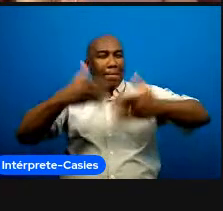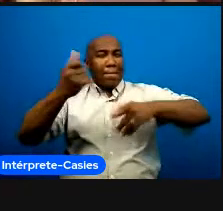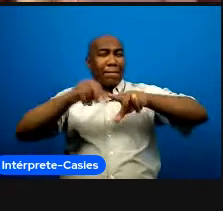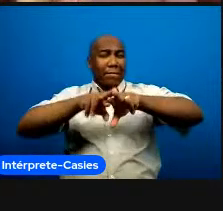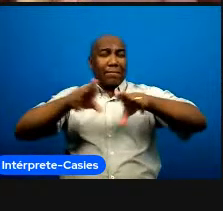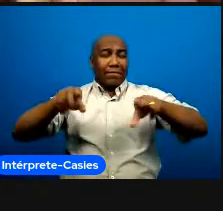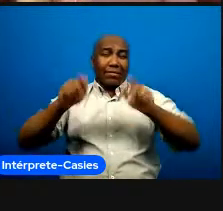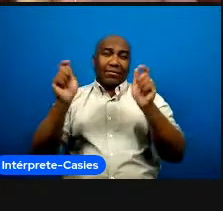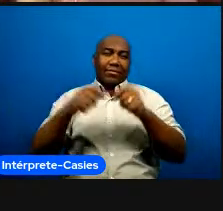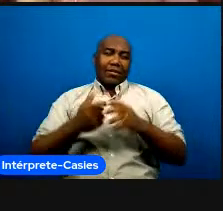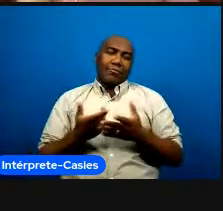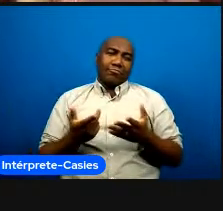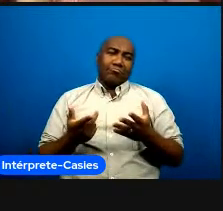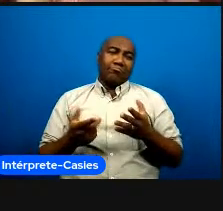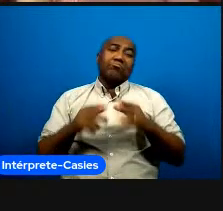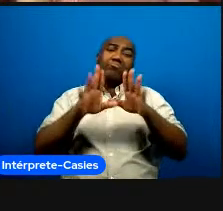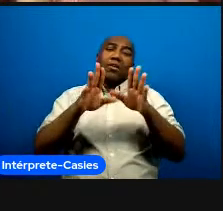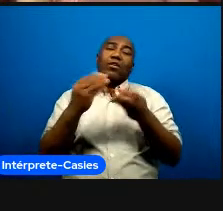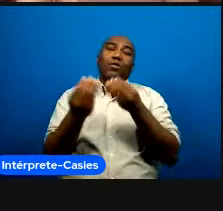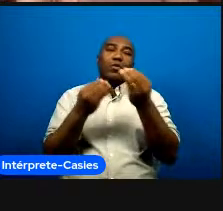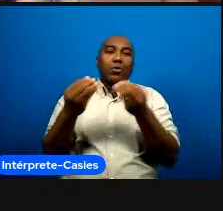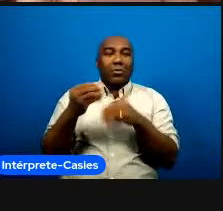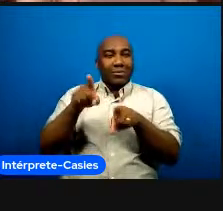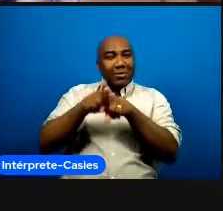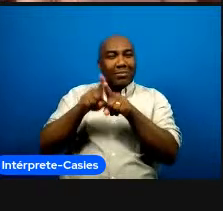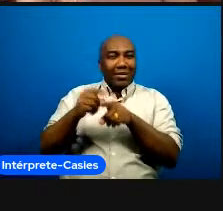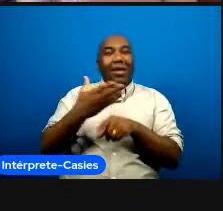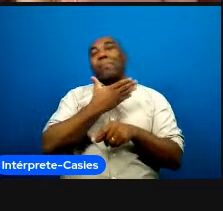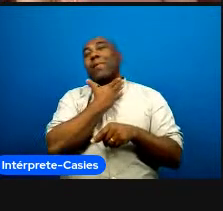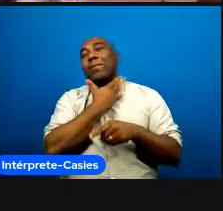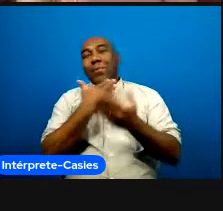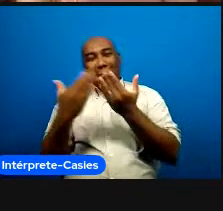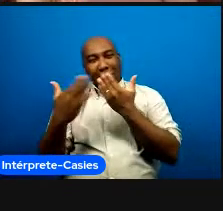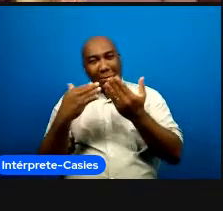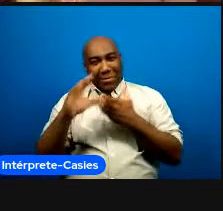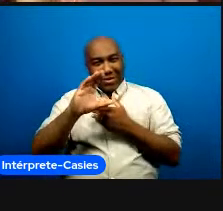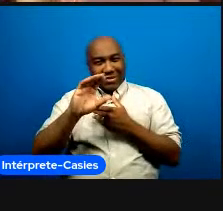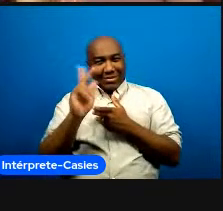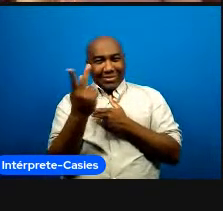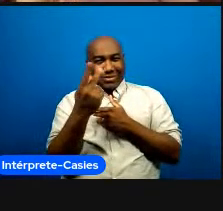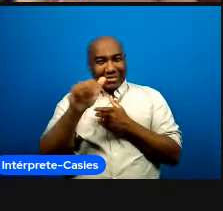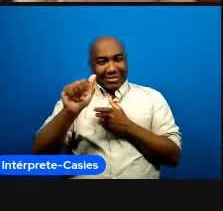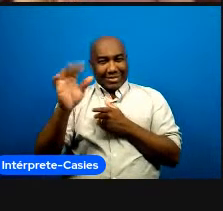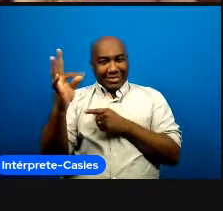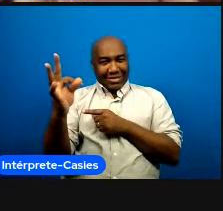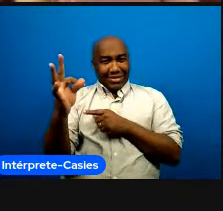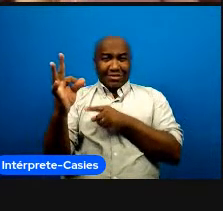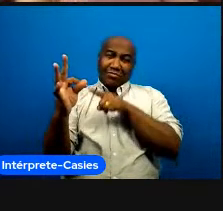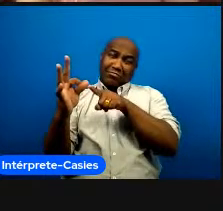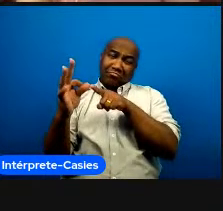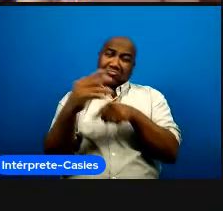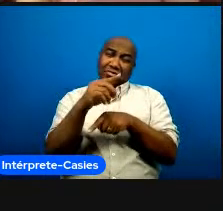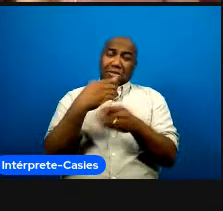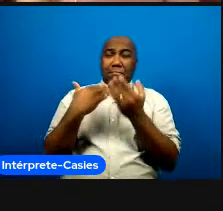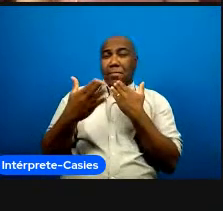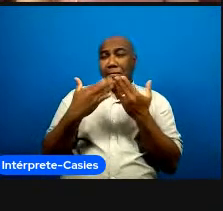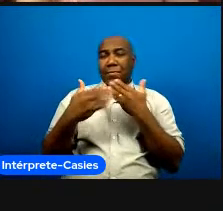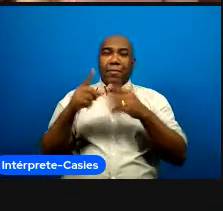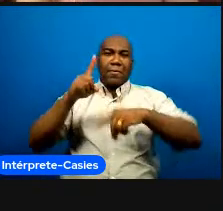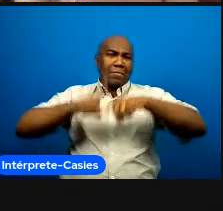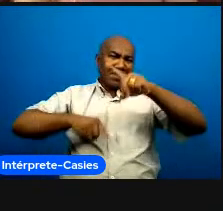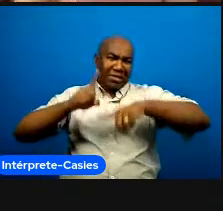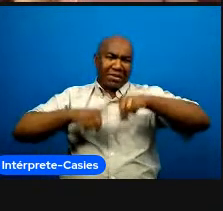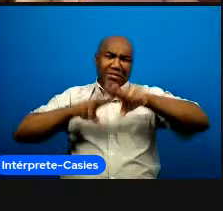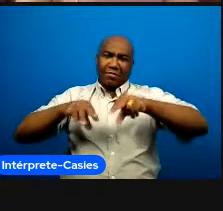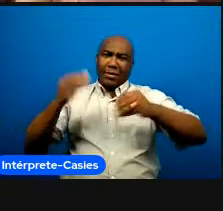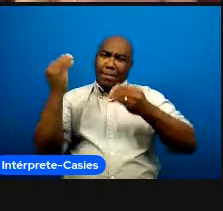por alguém pra isso provavelmente no chat vocês estão aprendendo algumas coisas vocês estão trocando material talvez se tem alguém